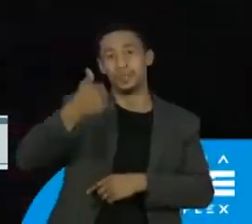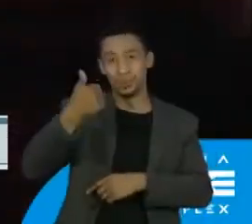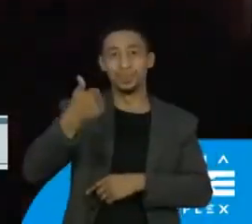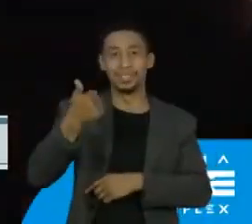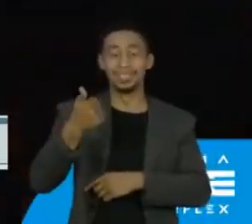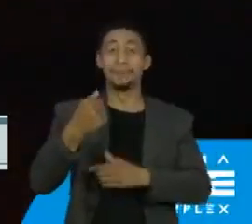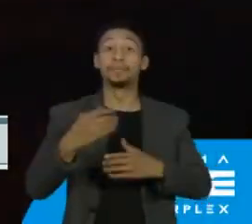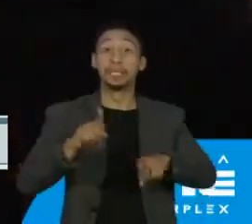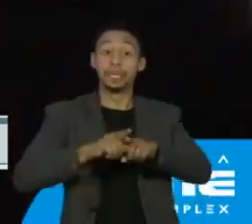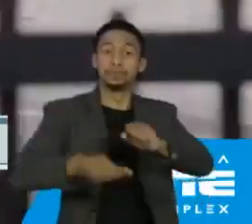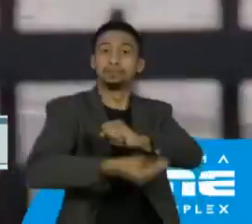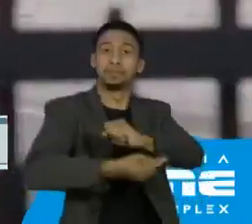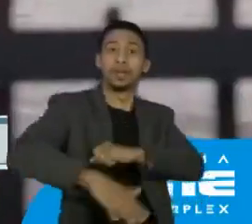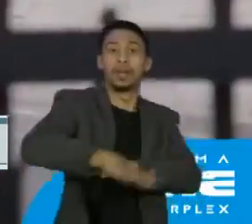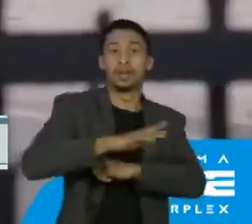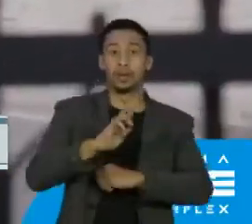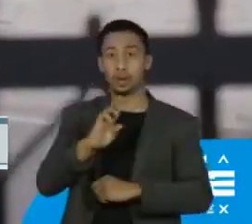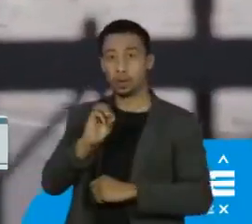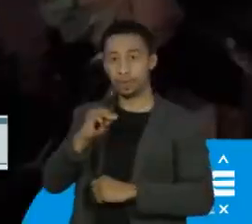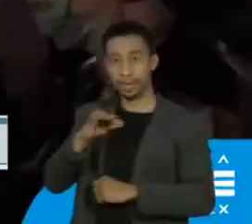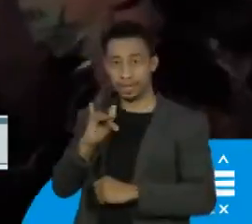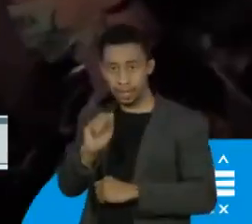corrupção na Romênia contemporânea.